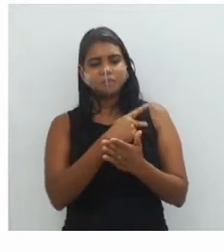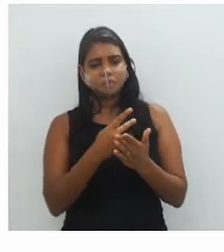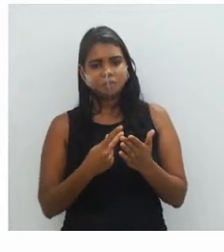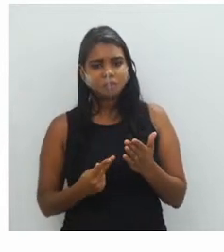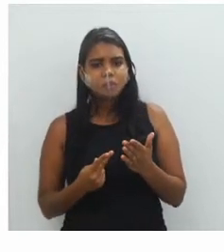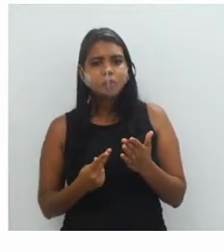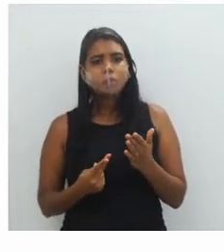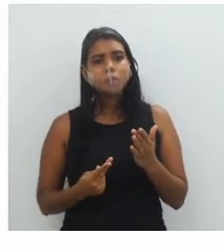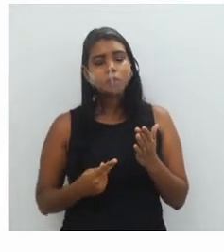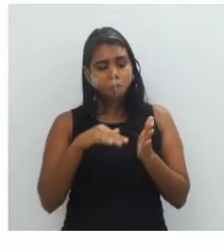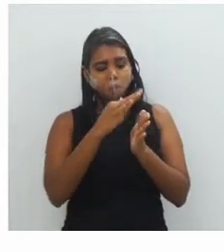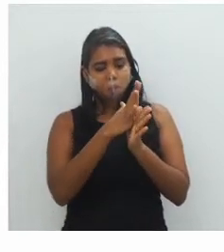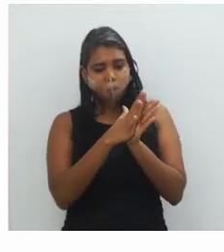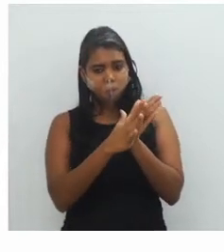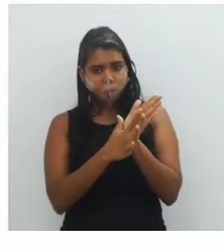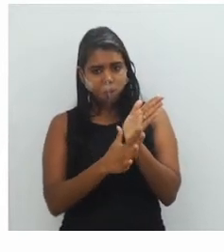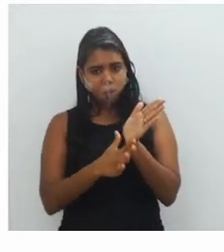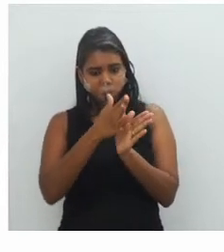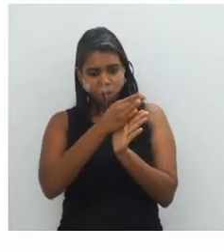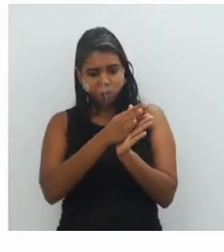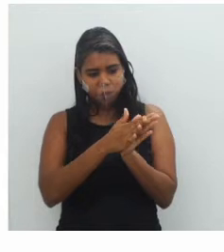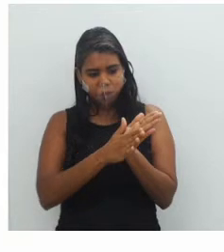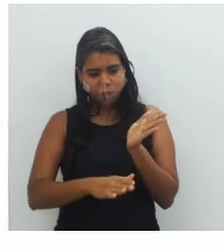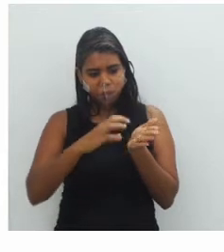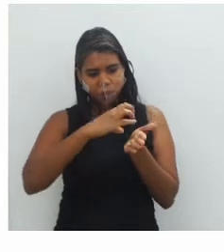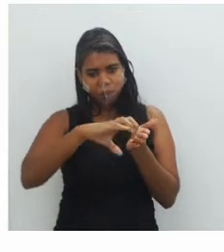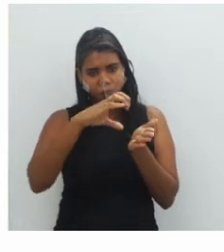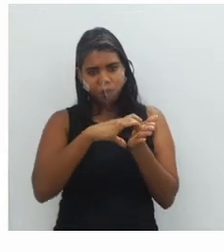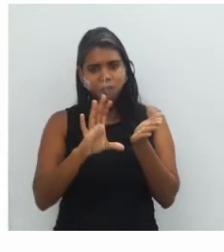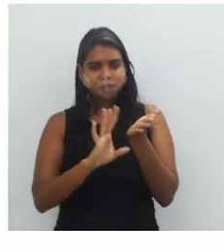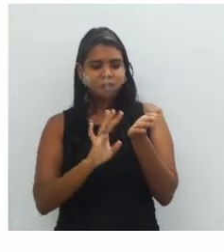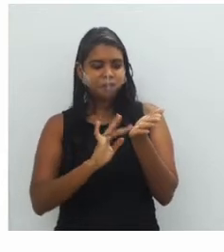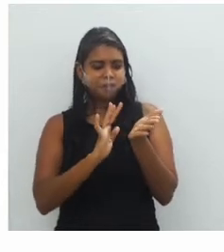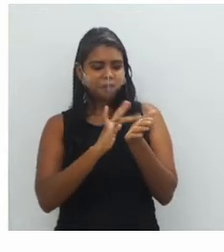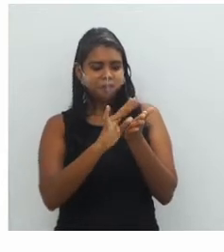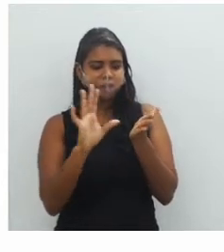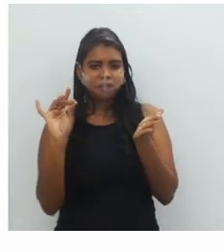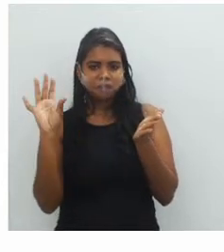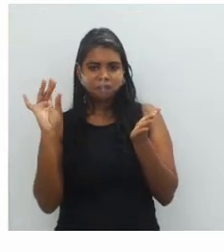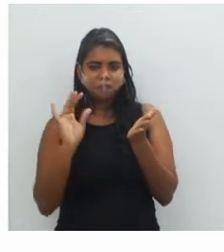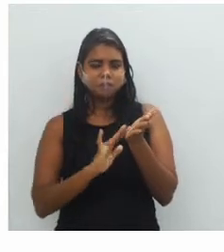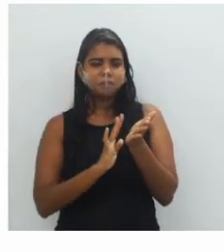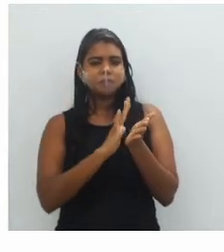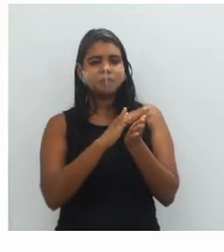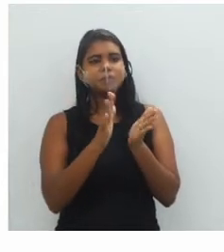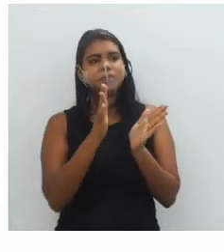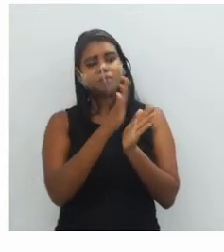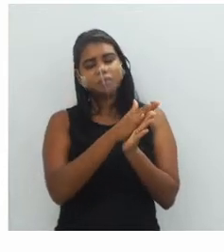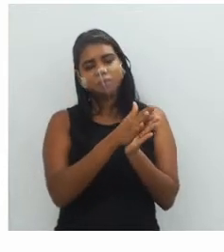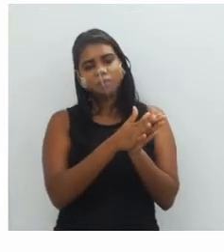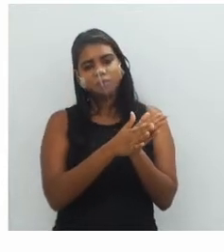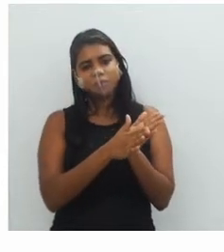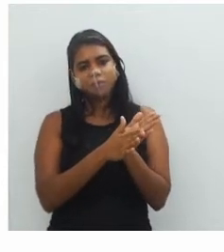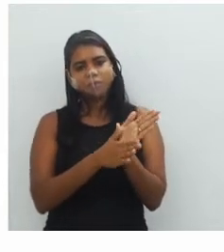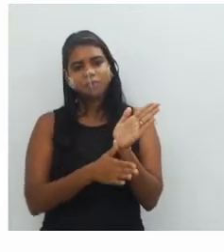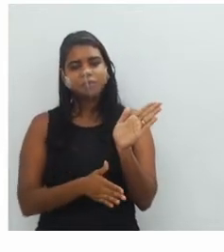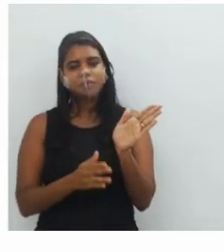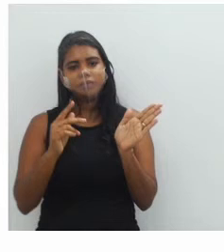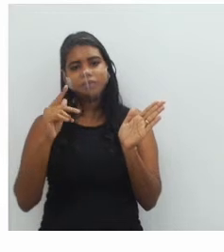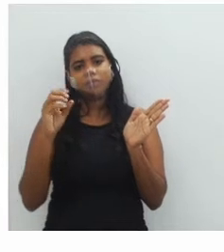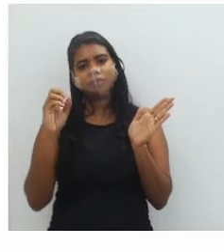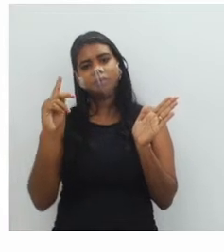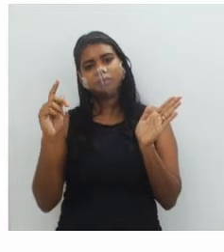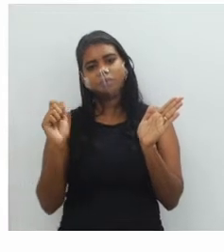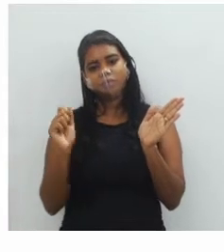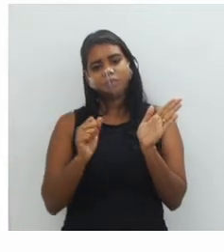através das técnicas de impressão, colagem e gravura, no caso, a gravura da pop art,